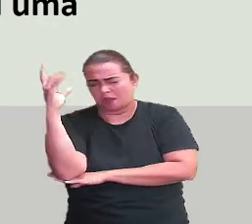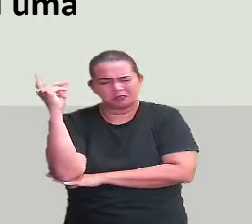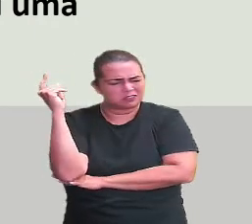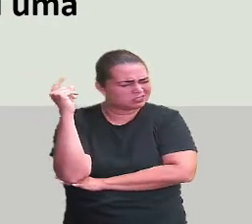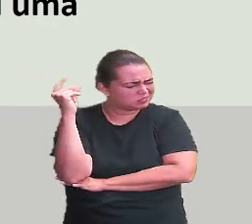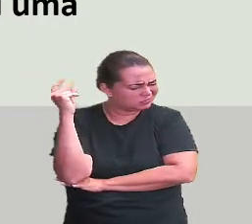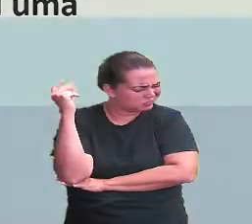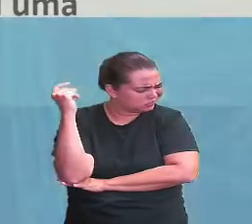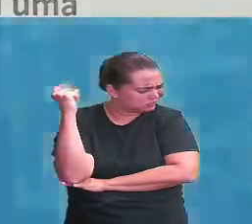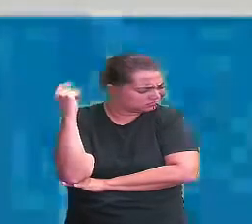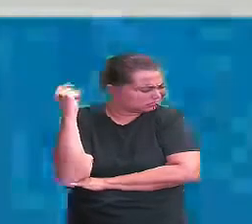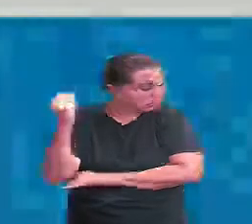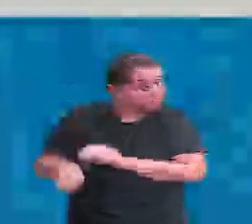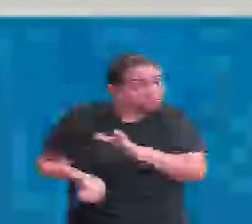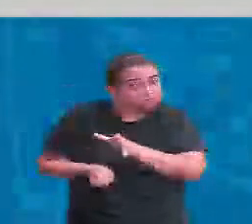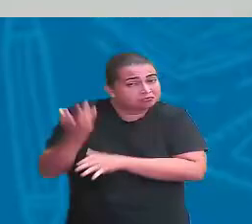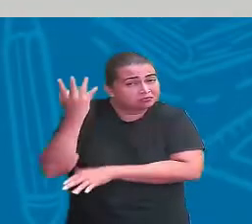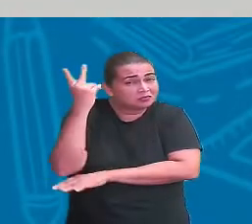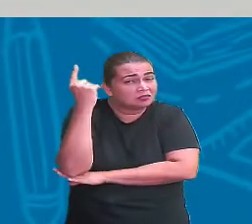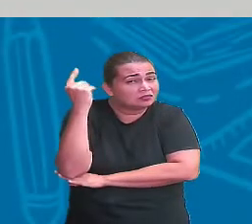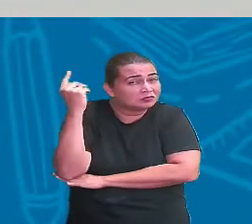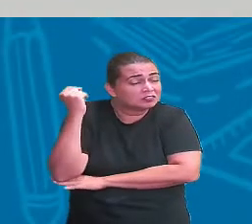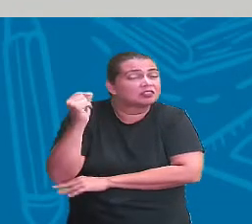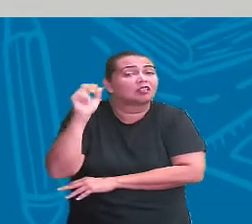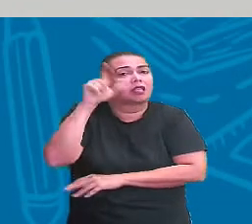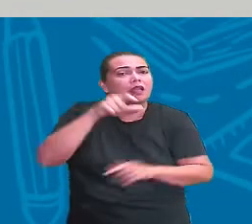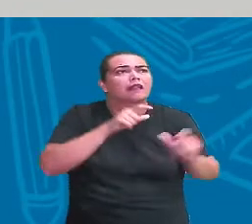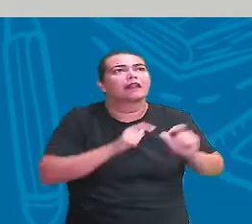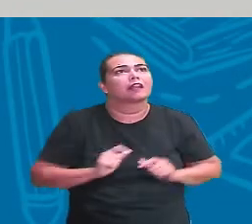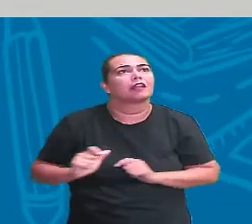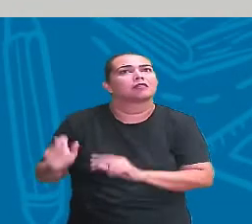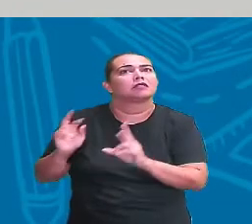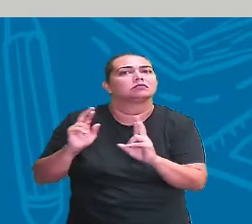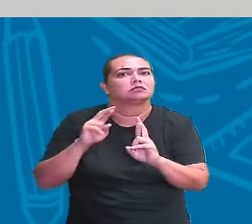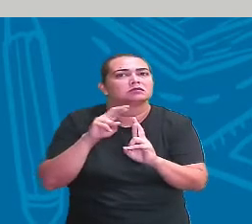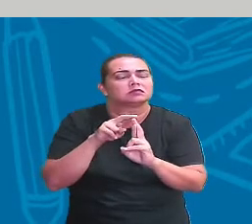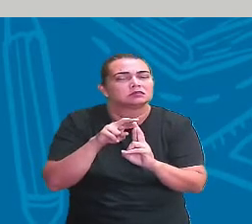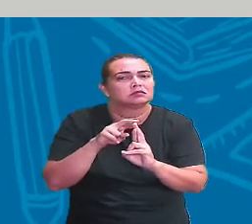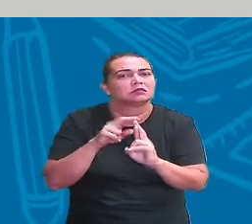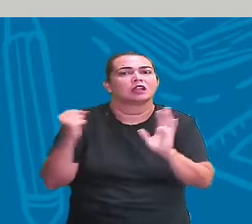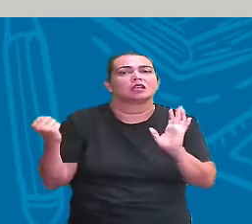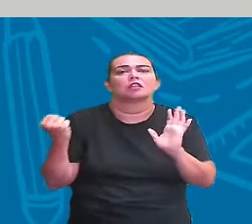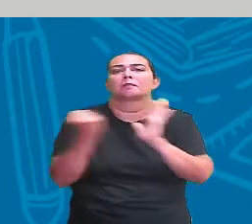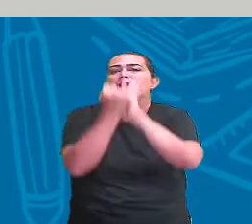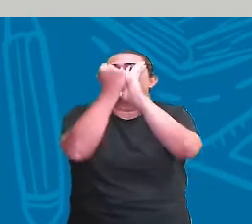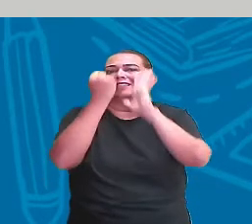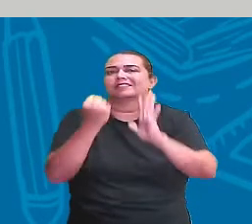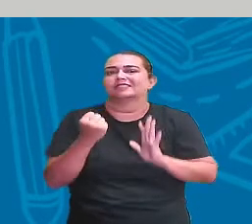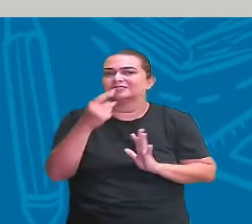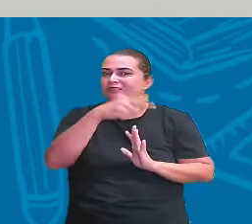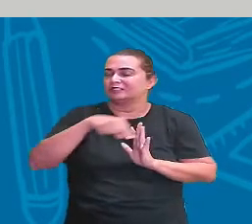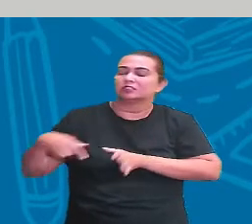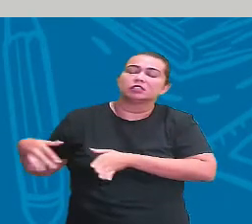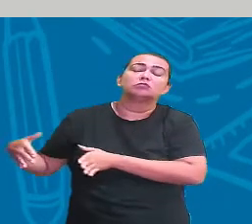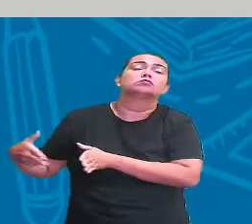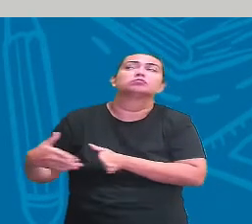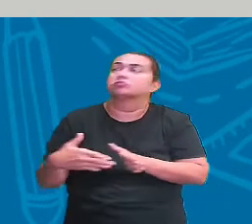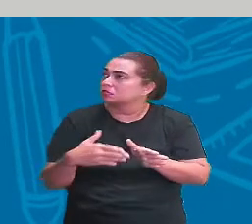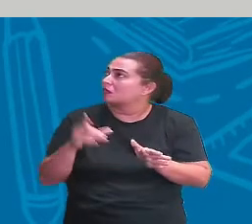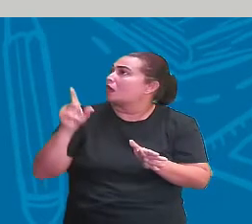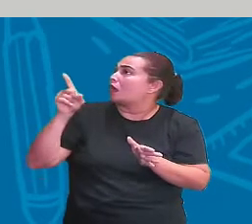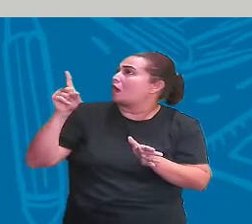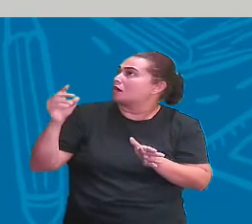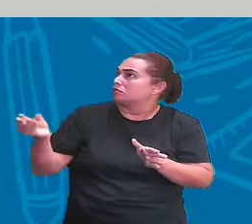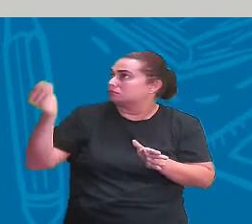local. Enfim, os pontos de referência, ele vai trazer um marco dentro do teu trajeto. Tá